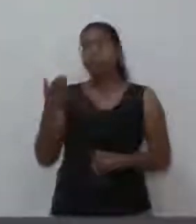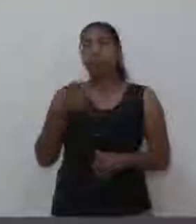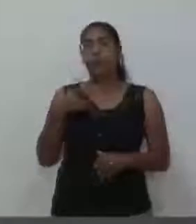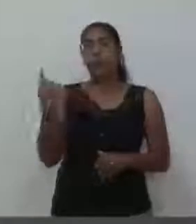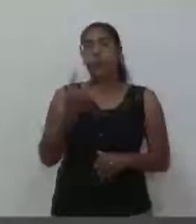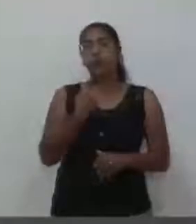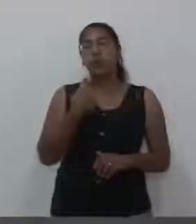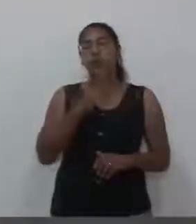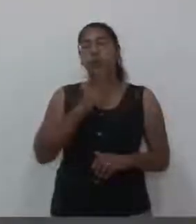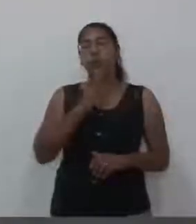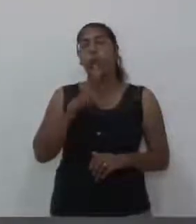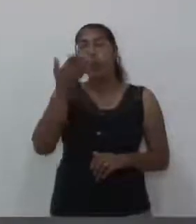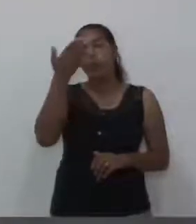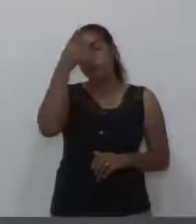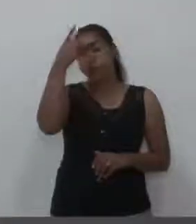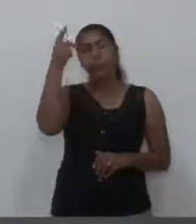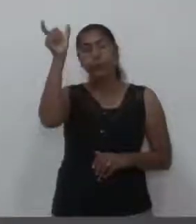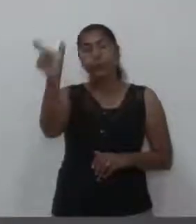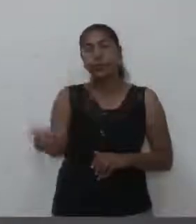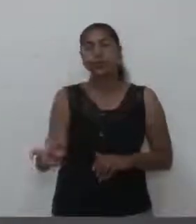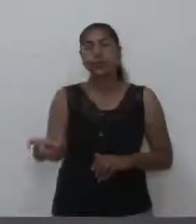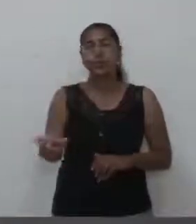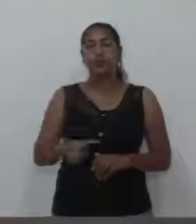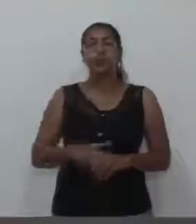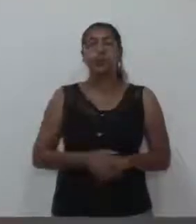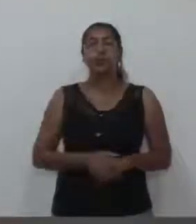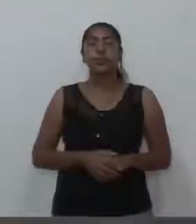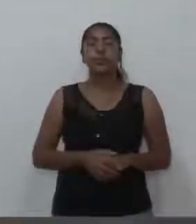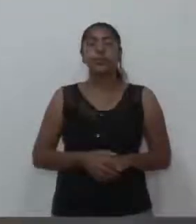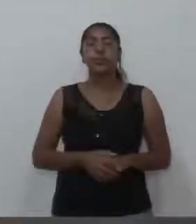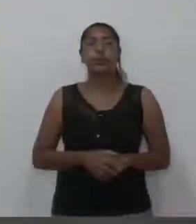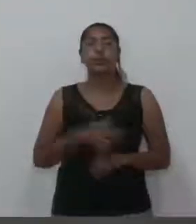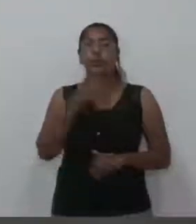pessoa, né? Então, enfim.